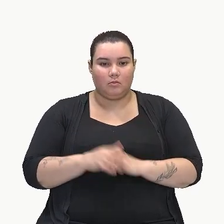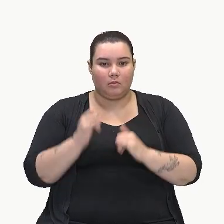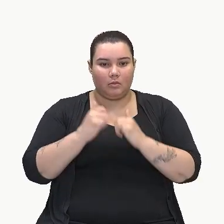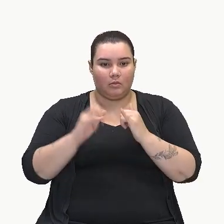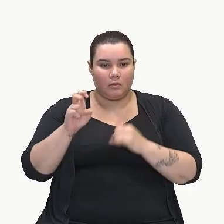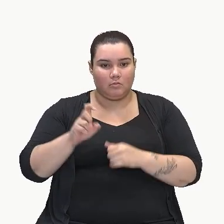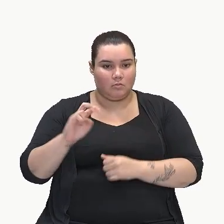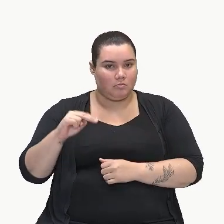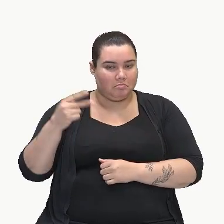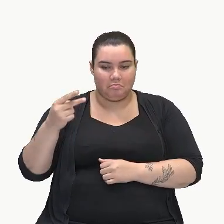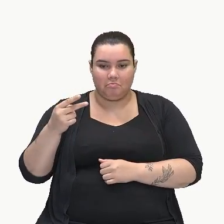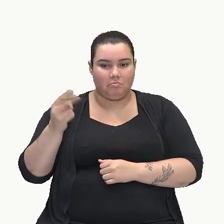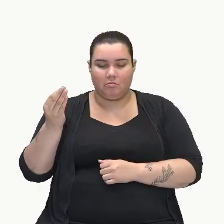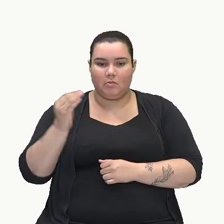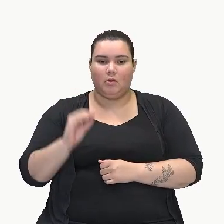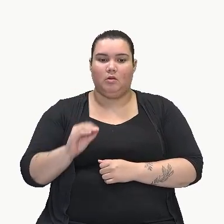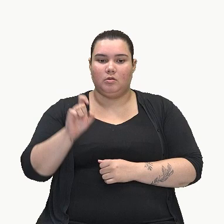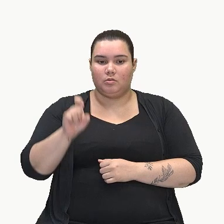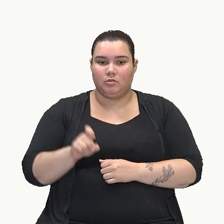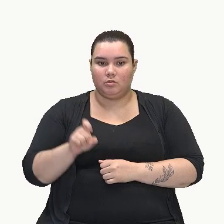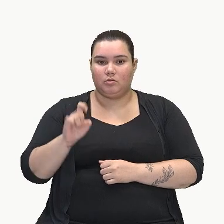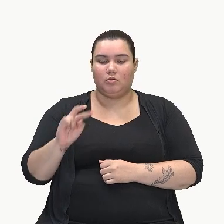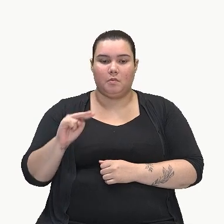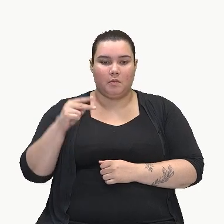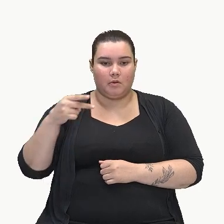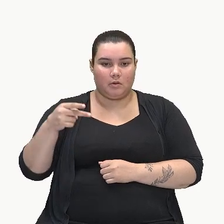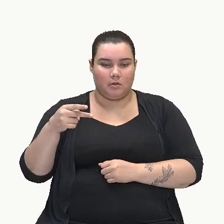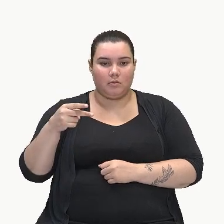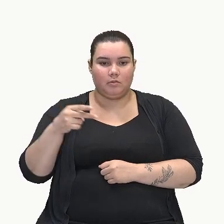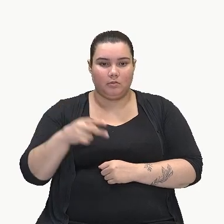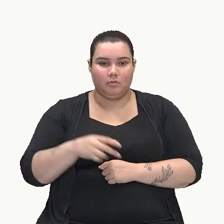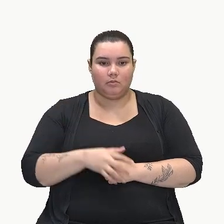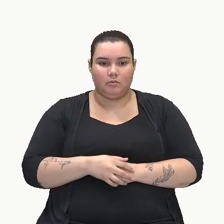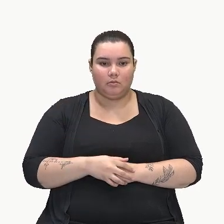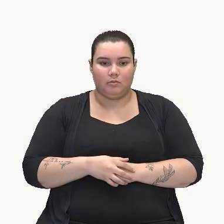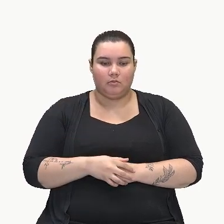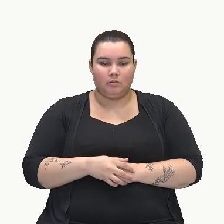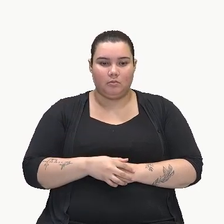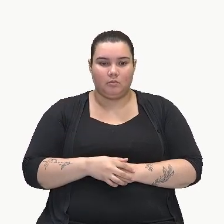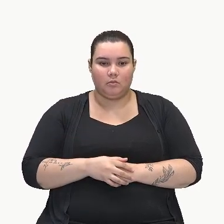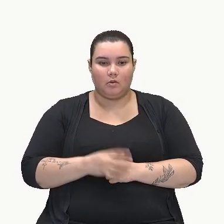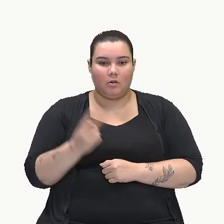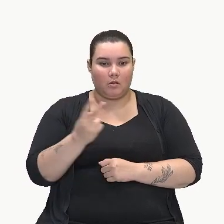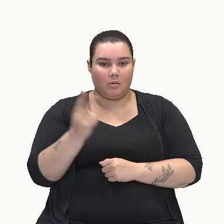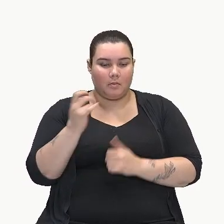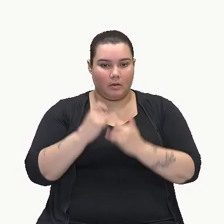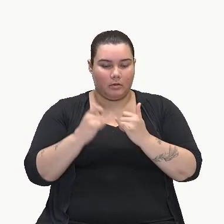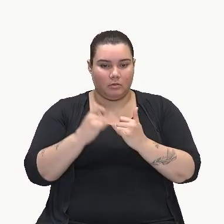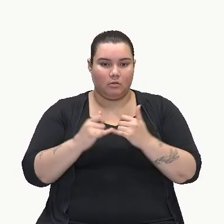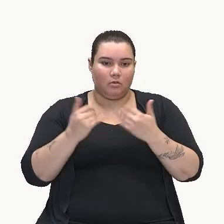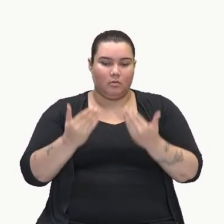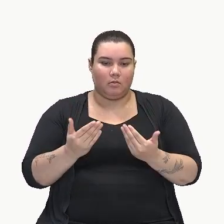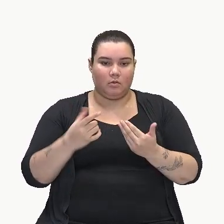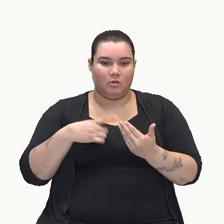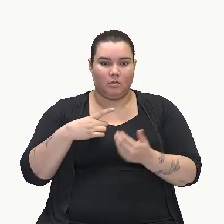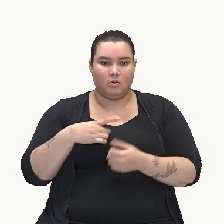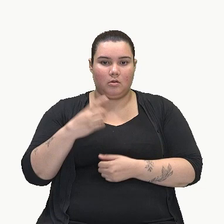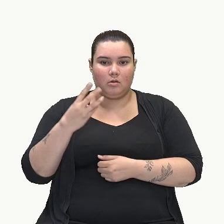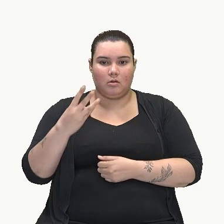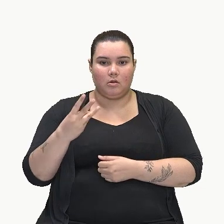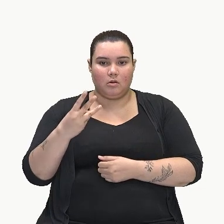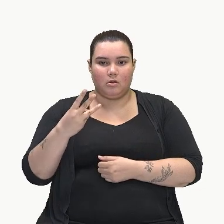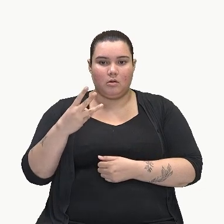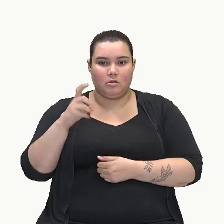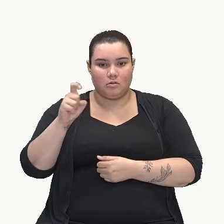quadrado? Não. Então, já vou colocar aqui meu X ao quadrado. Esses dois, como são semelhantes, olha. Eu tenho 3X